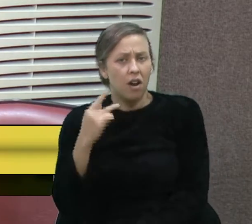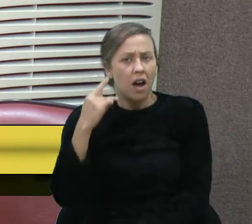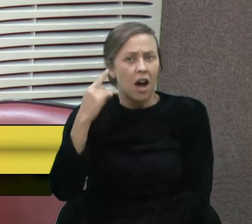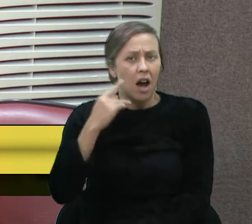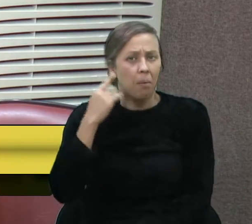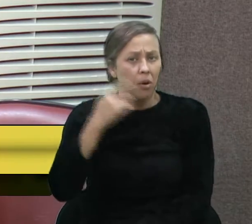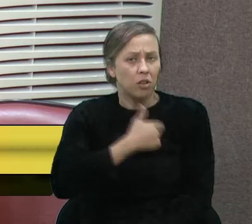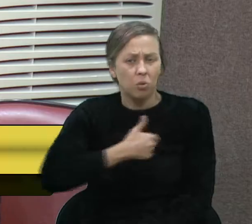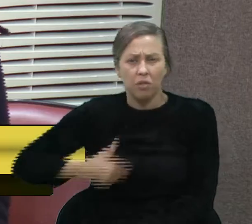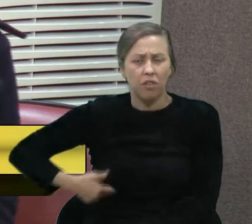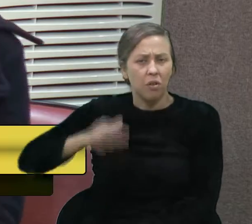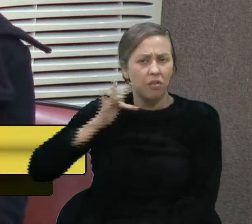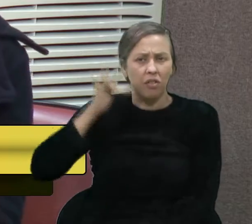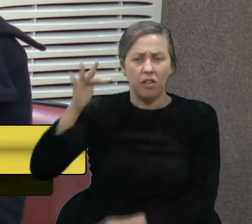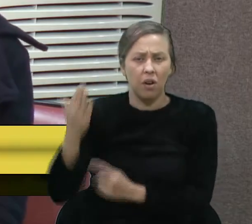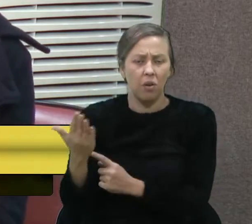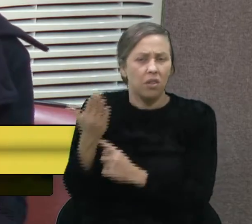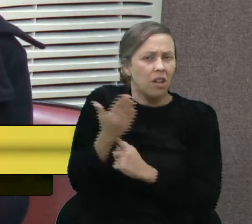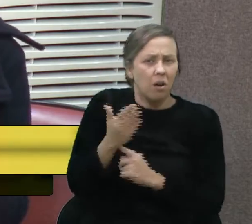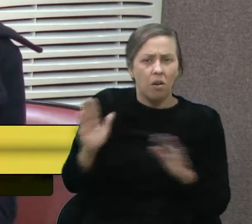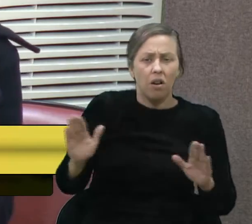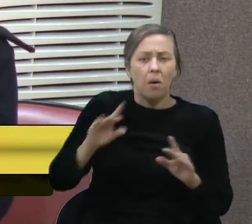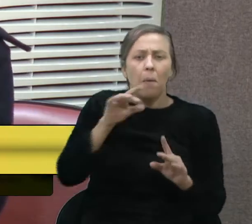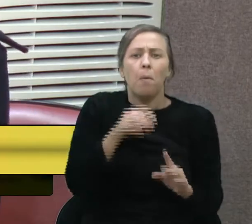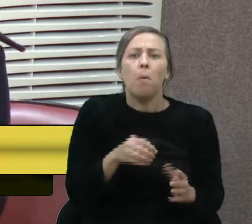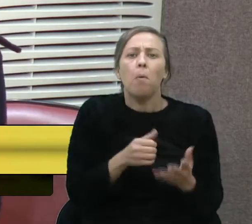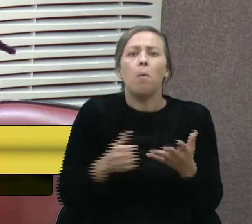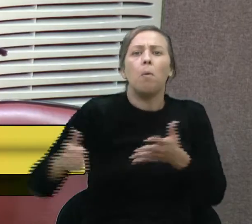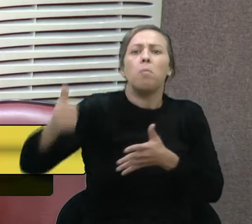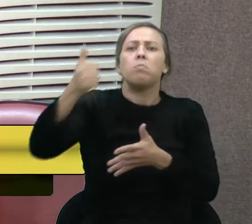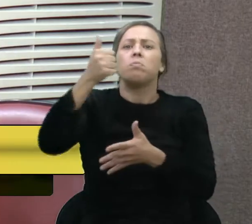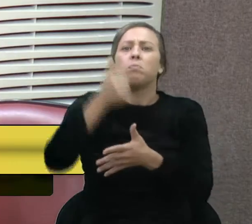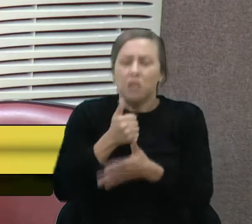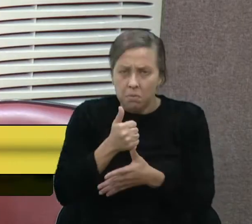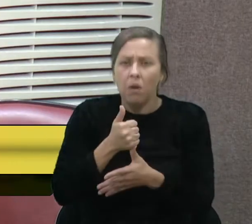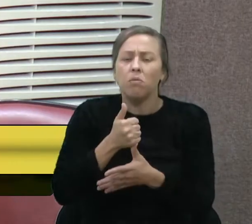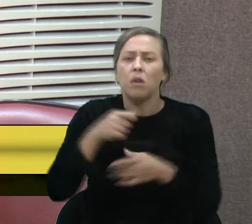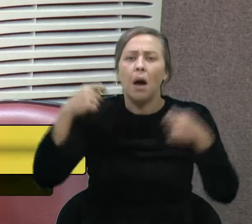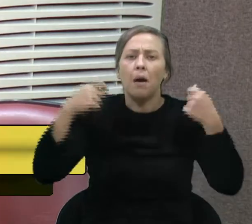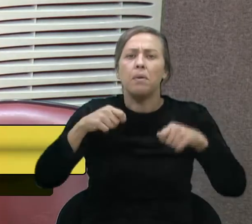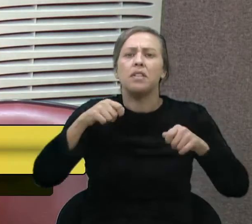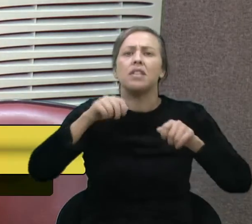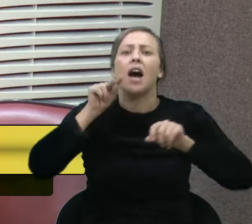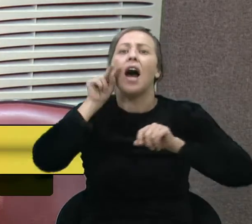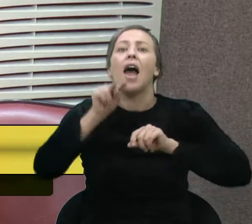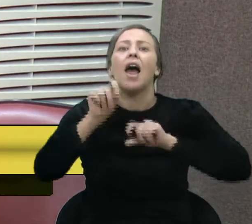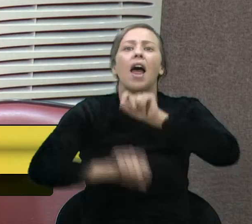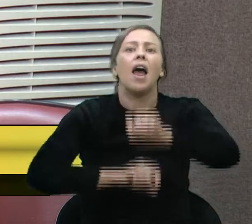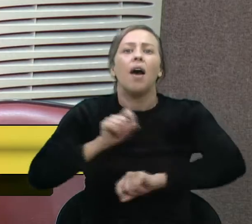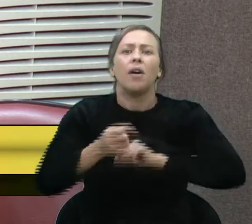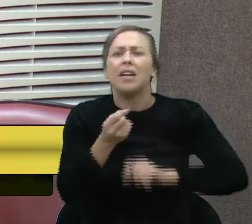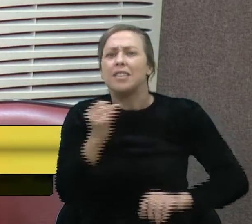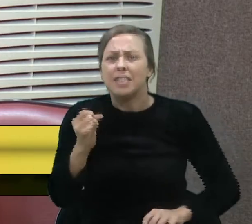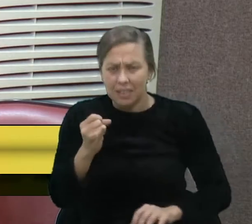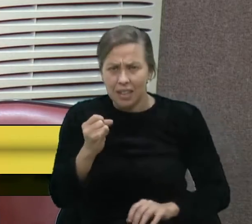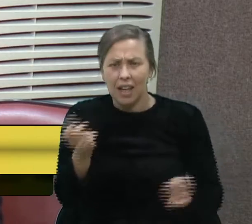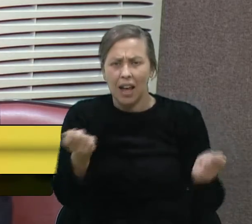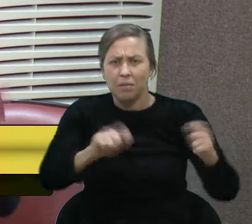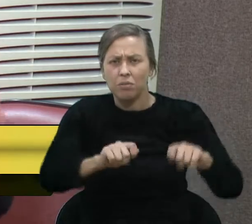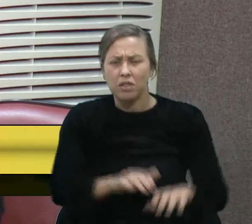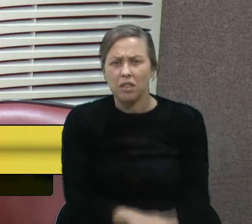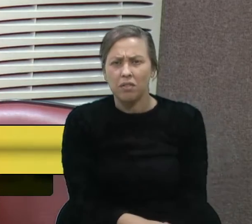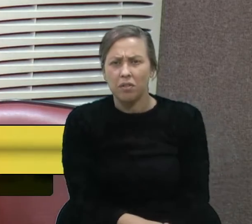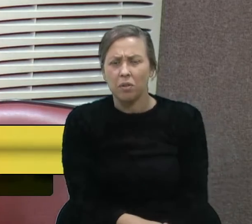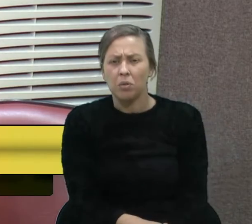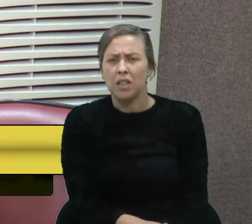do governo federal. Eu acredito que o principal que essa casa deve avaliar é se é possível